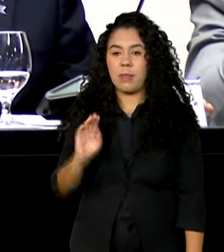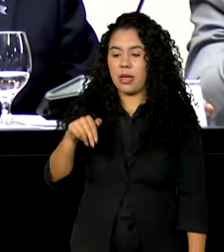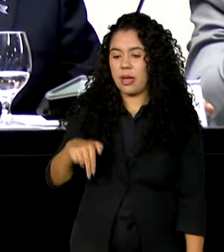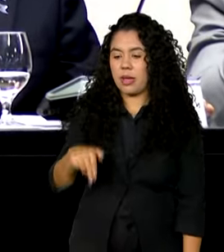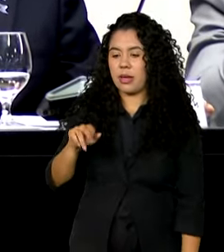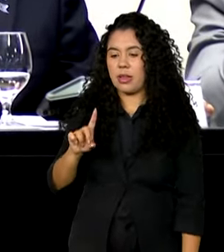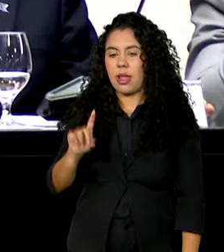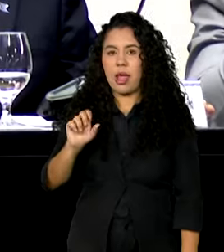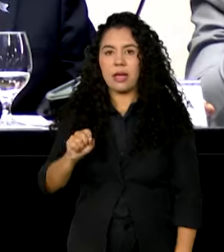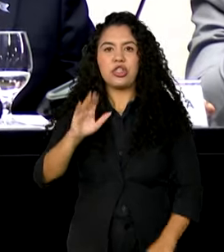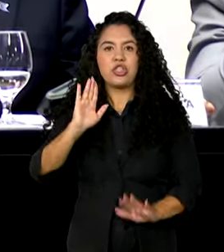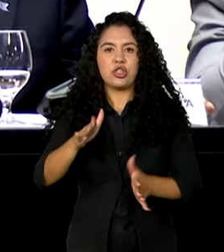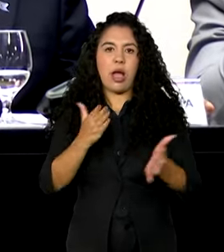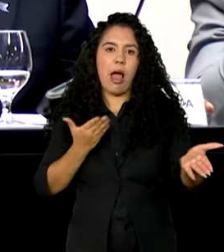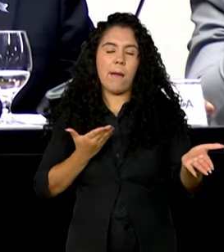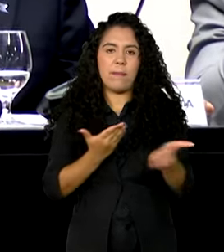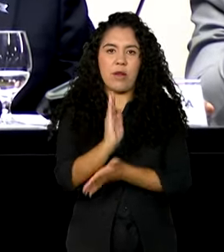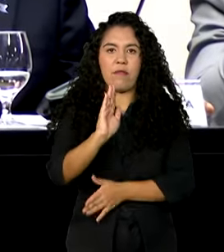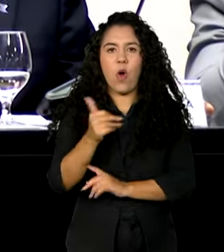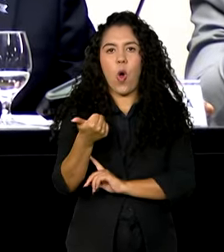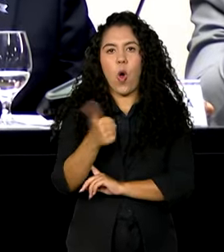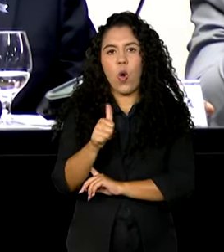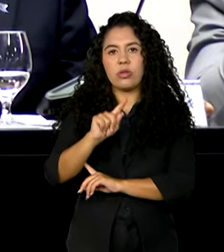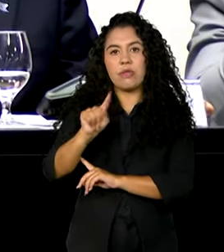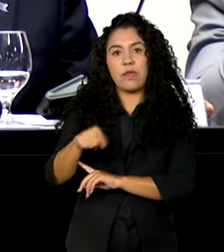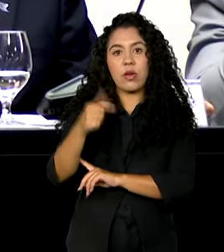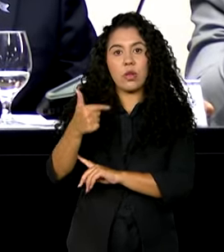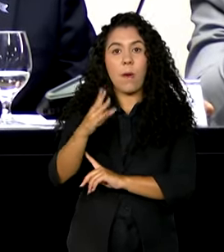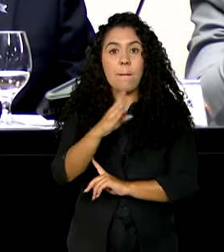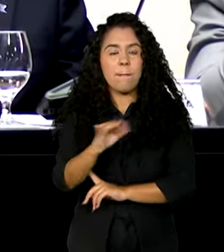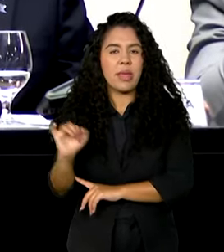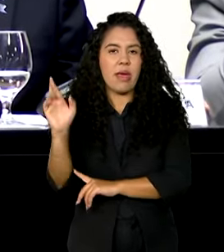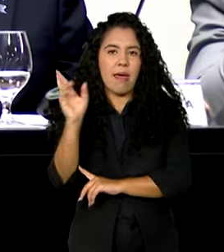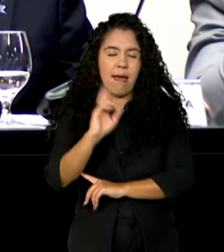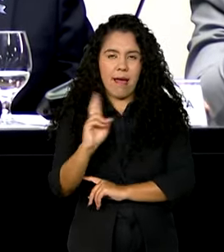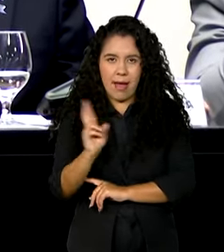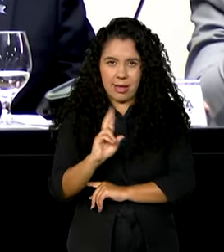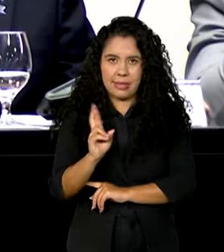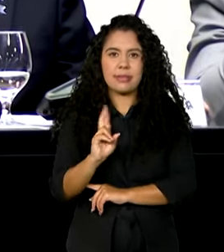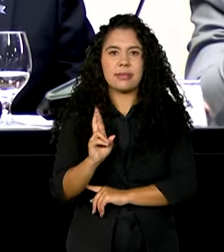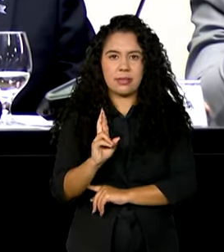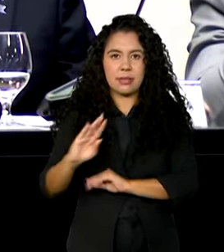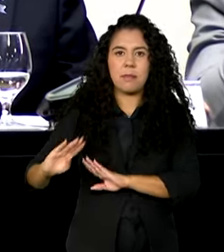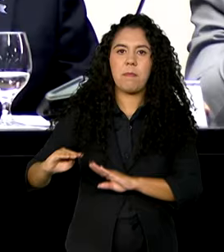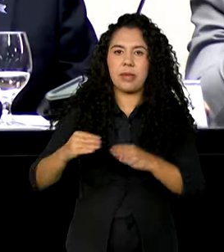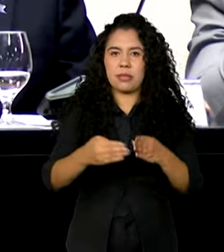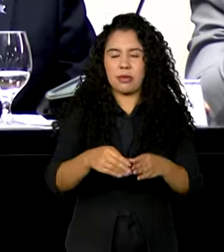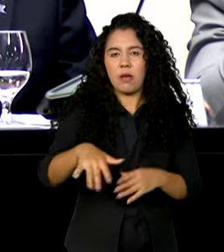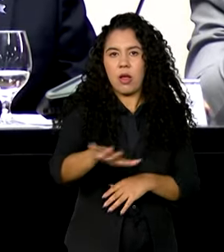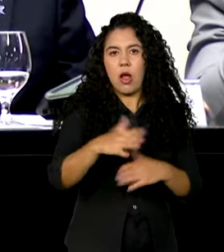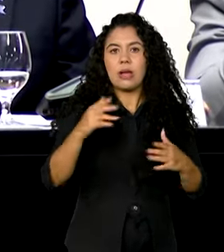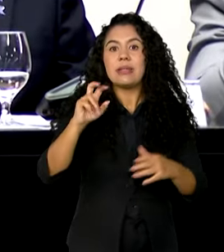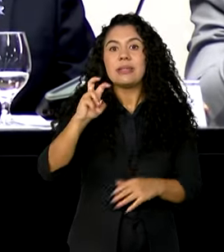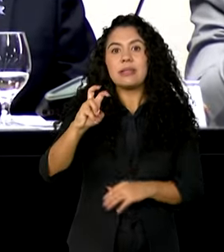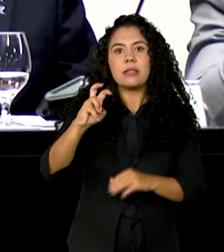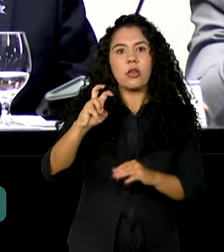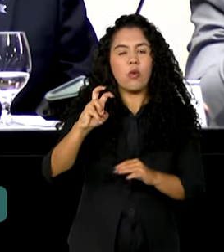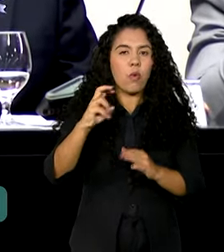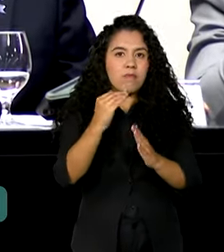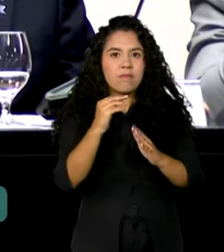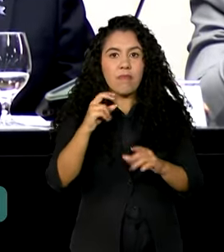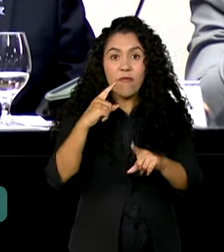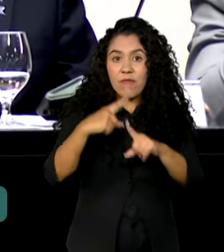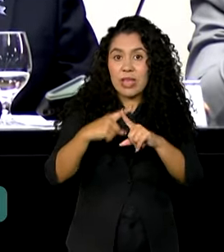bilhões de reais em crédito para inovação. Cinco vezes mais do que no período anterior. Eu queria